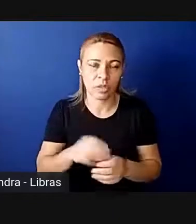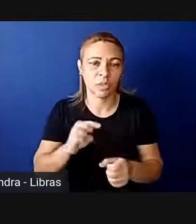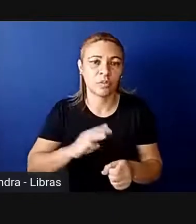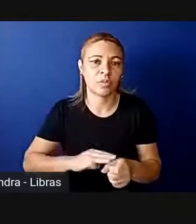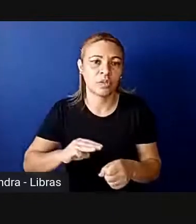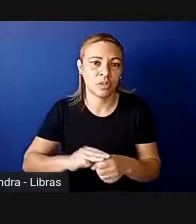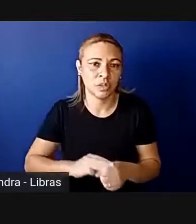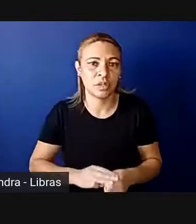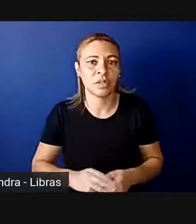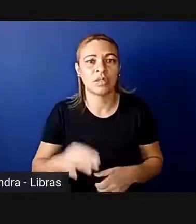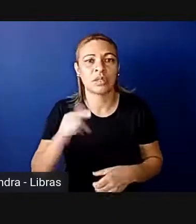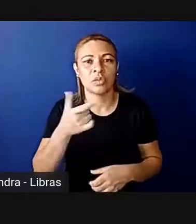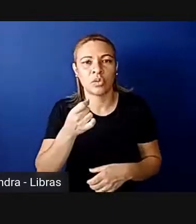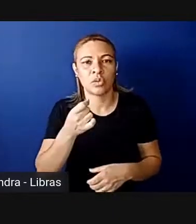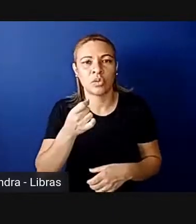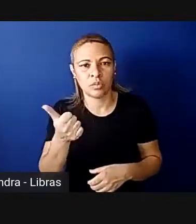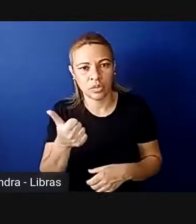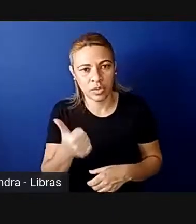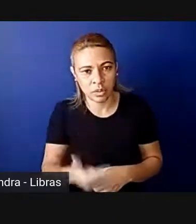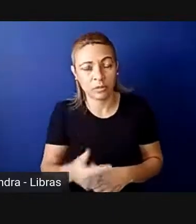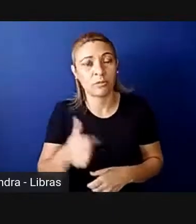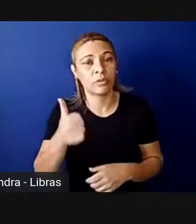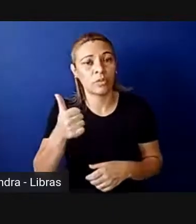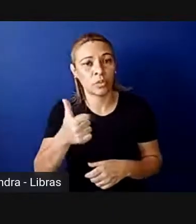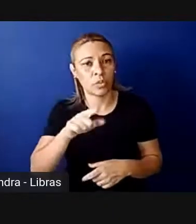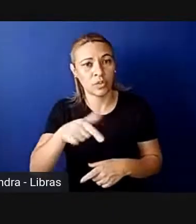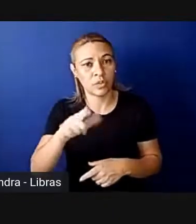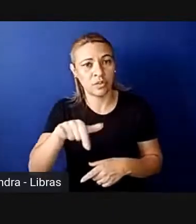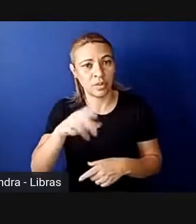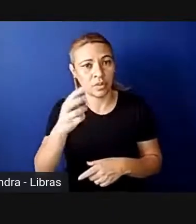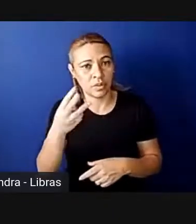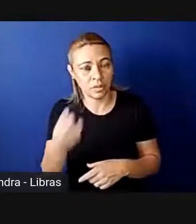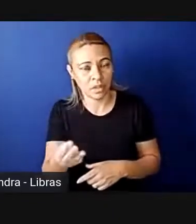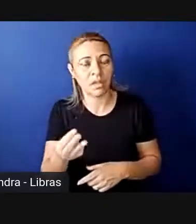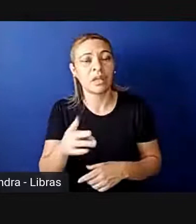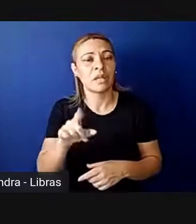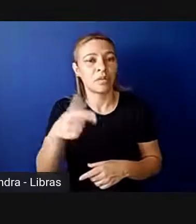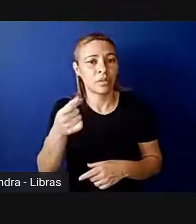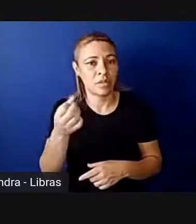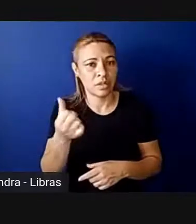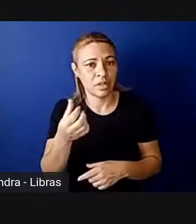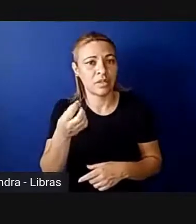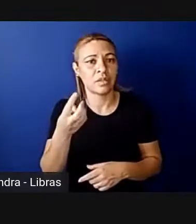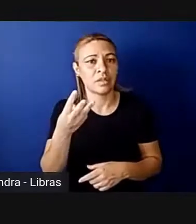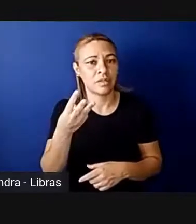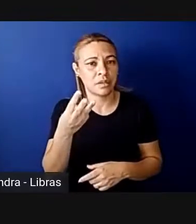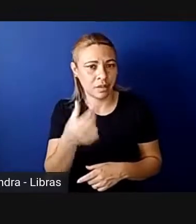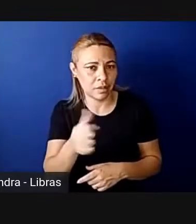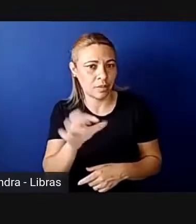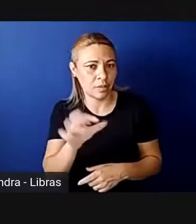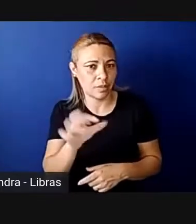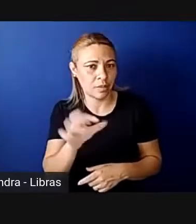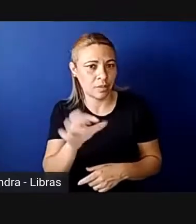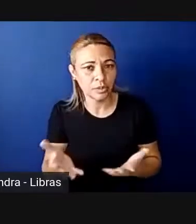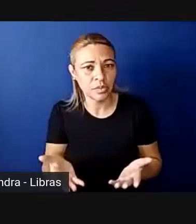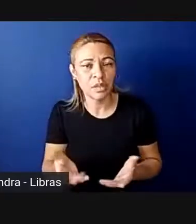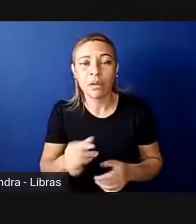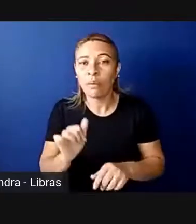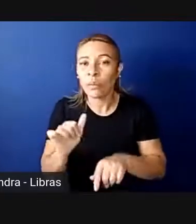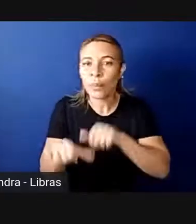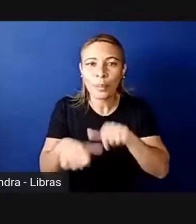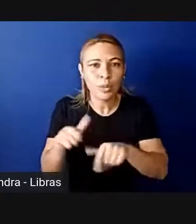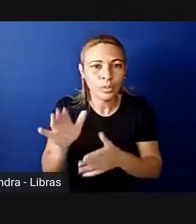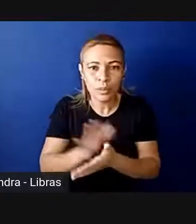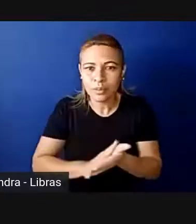2012, 13,3%. Em 2016, 13%. Então, praticamente, não mudou nada, quer dizer,